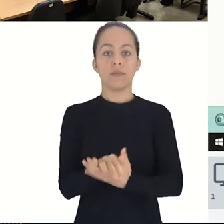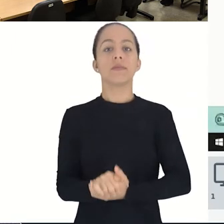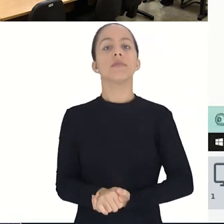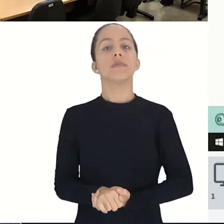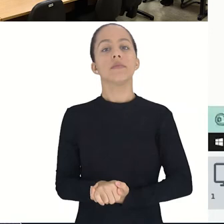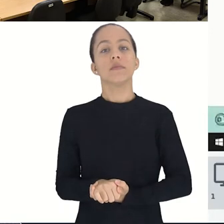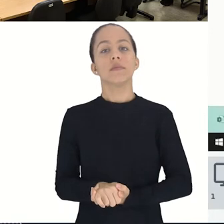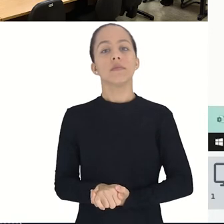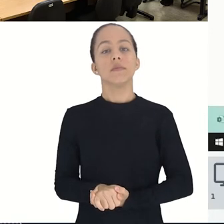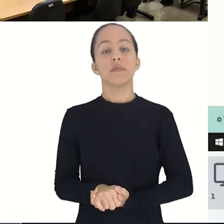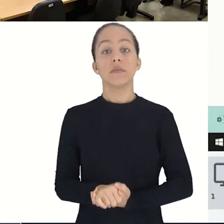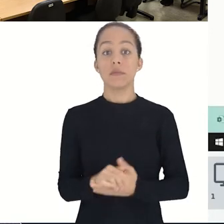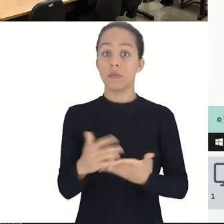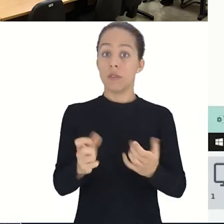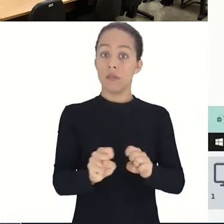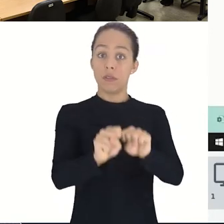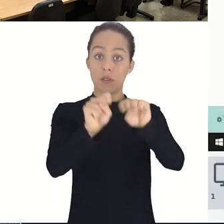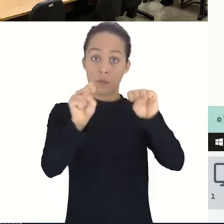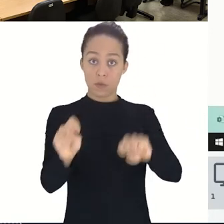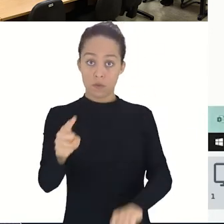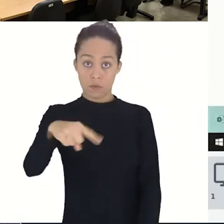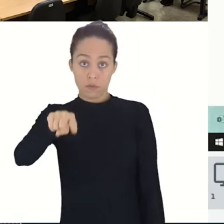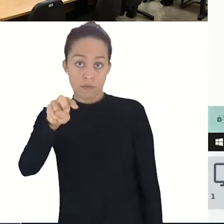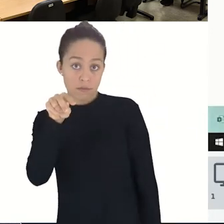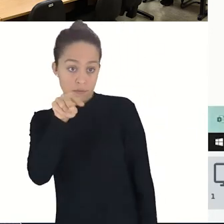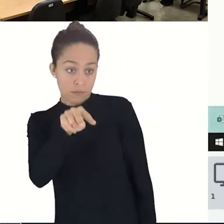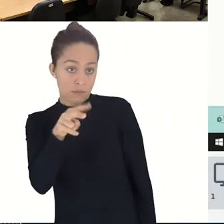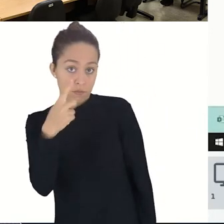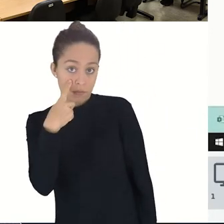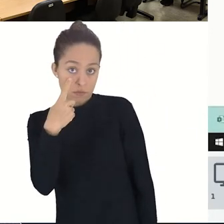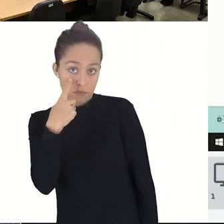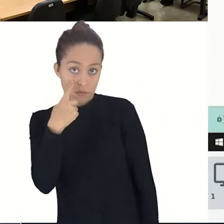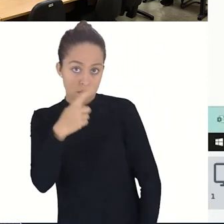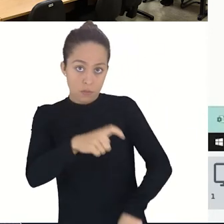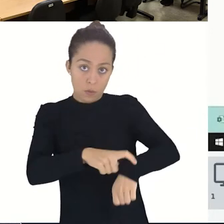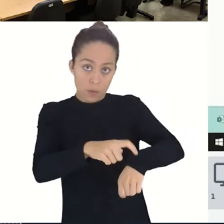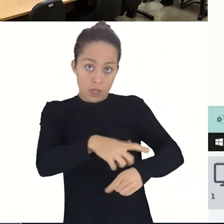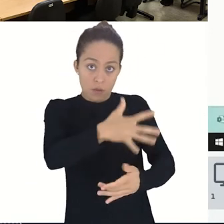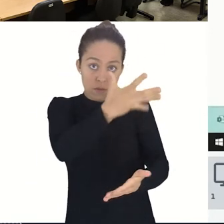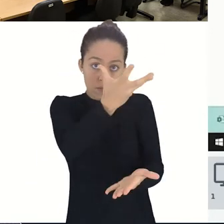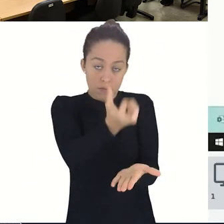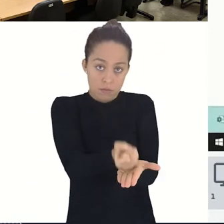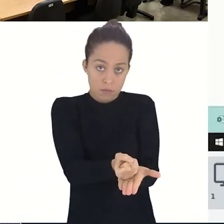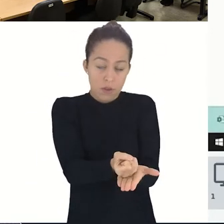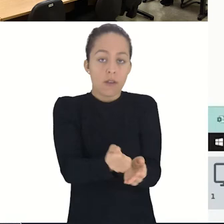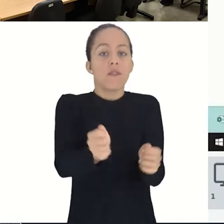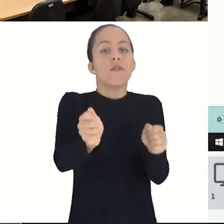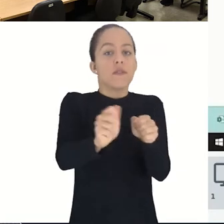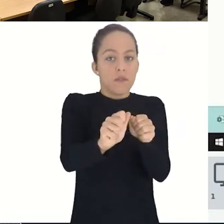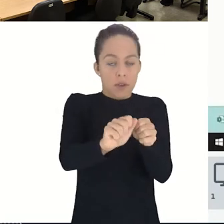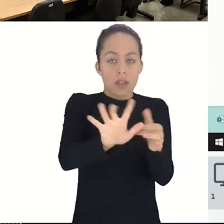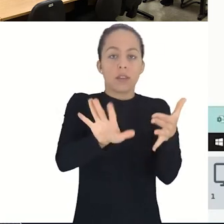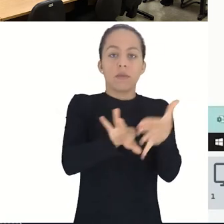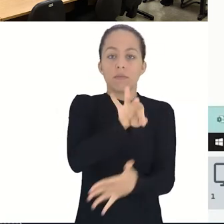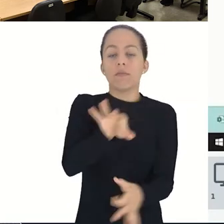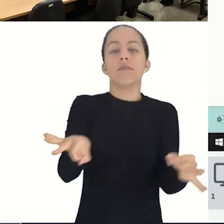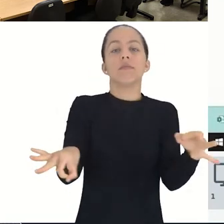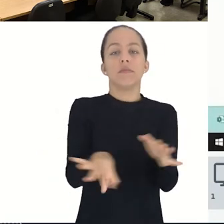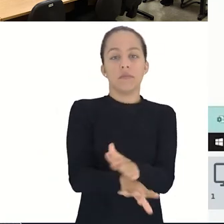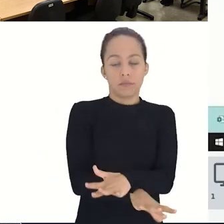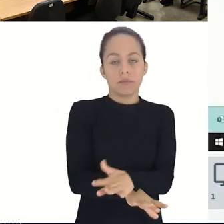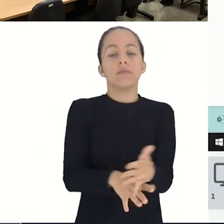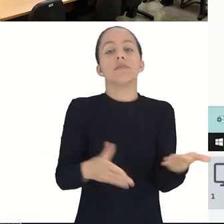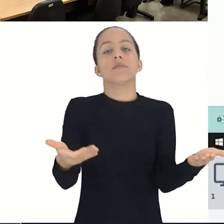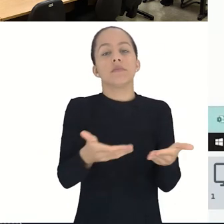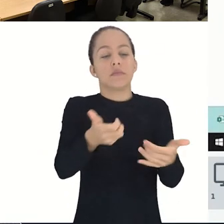Então, o sistema, como vocês podem ver aqui embaixo no download, ele já fez o sorteio e já é